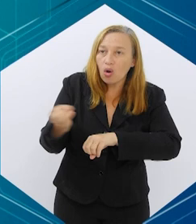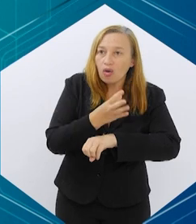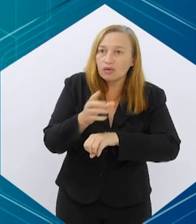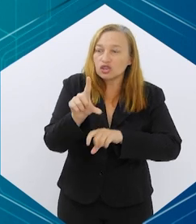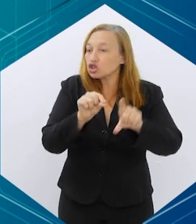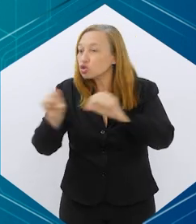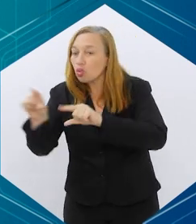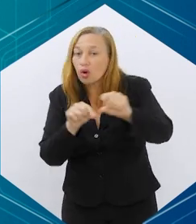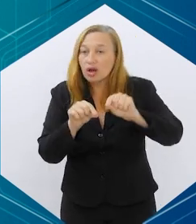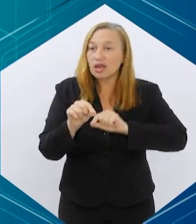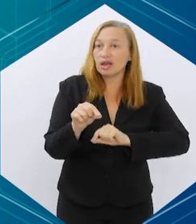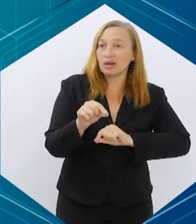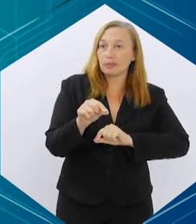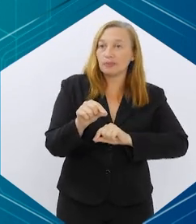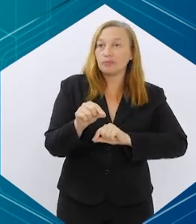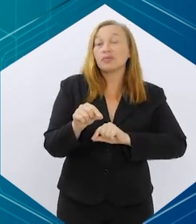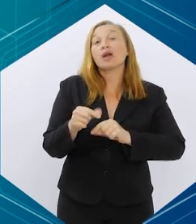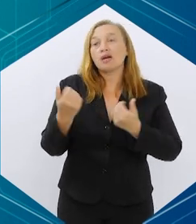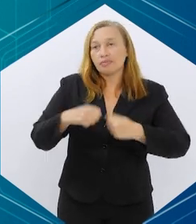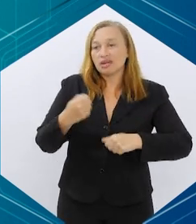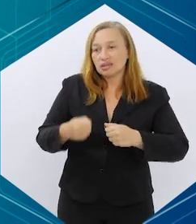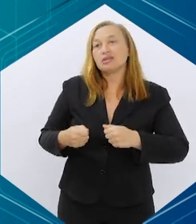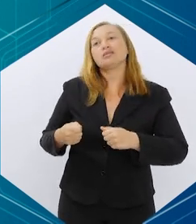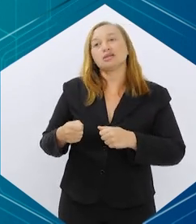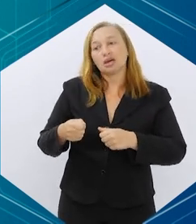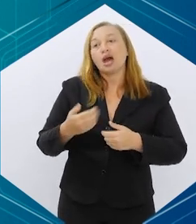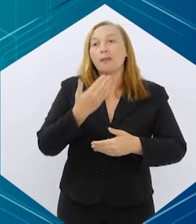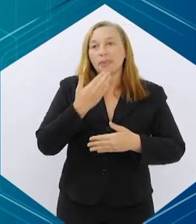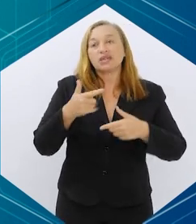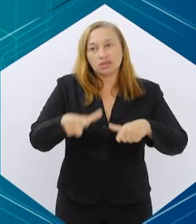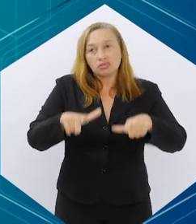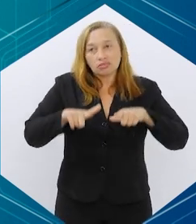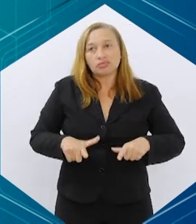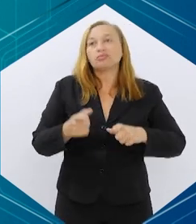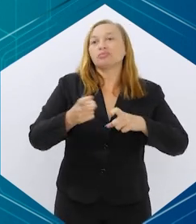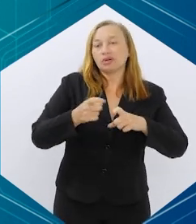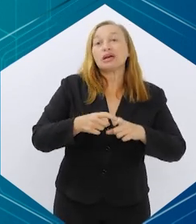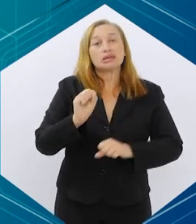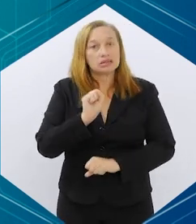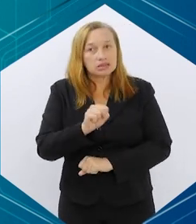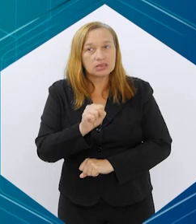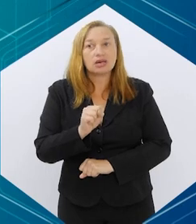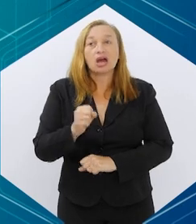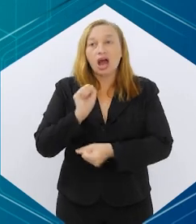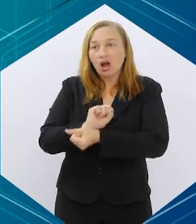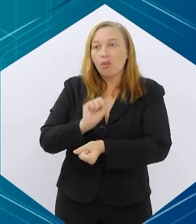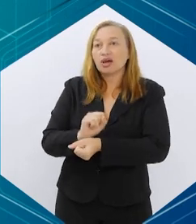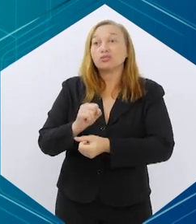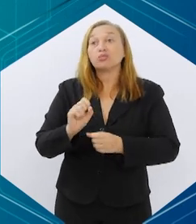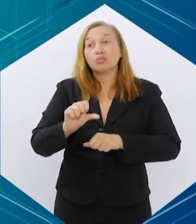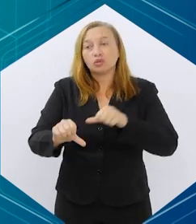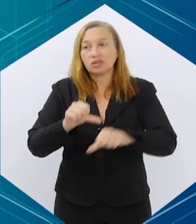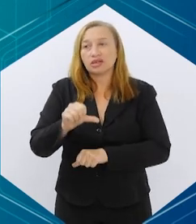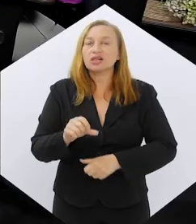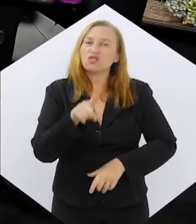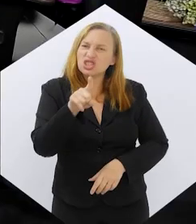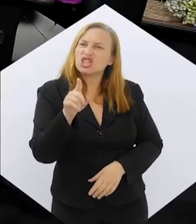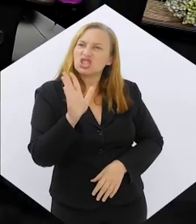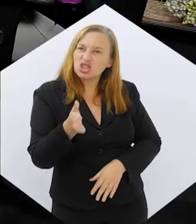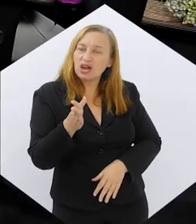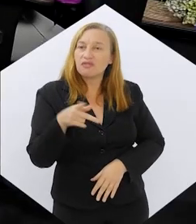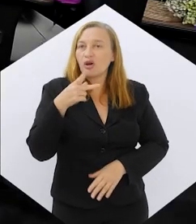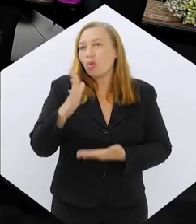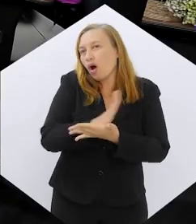que será que não deveria ser com retenção de receita? Acredito que sim. Espero que venham mudanças por aí. Você já